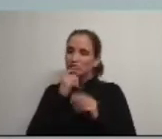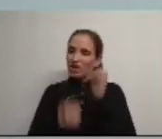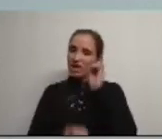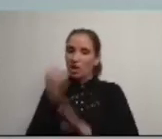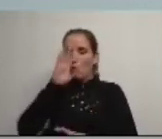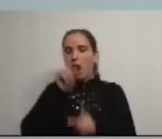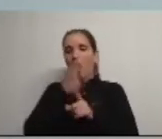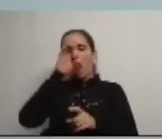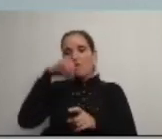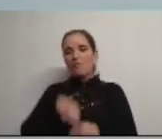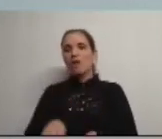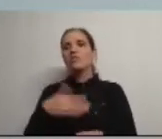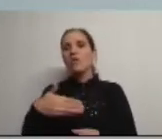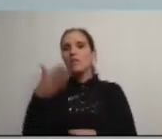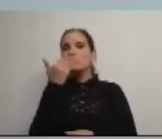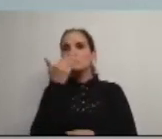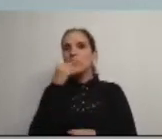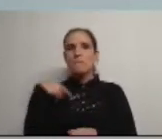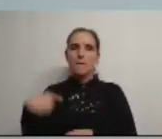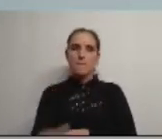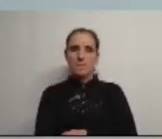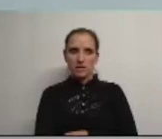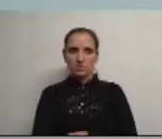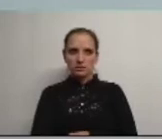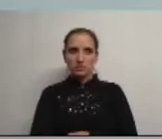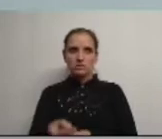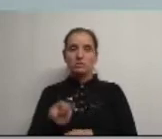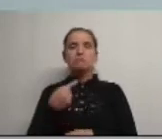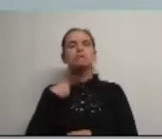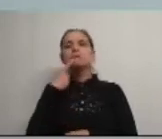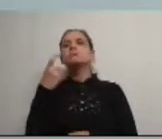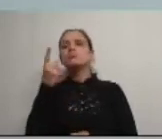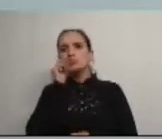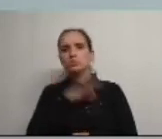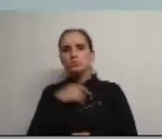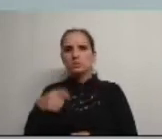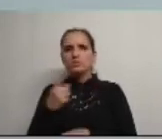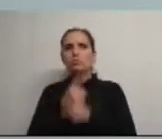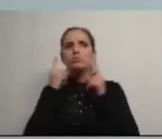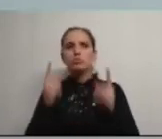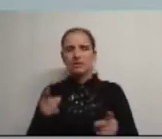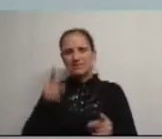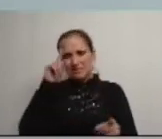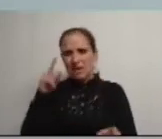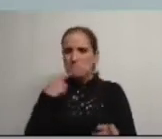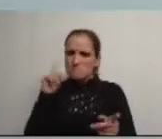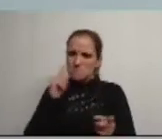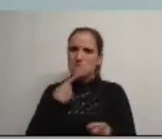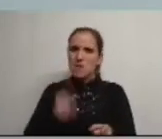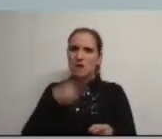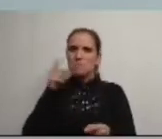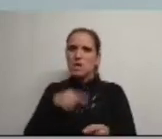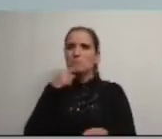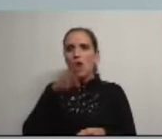elefante que naturalmente irá precisar de comer todos os dias pergunto-lhe Sr. Presidente porquê desta insistência de